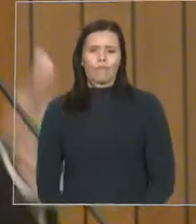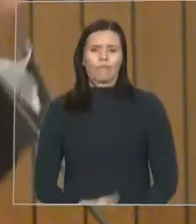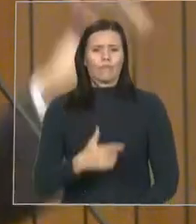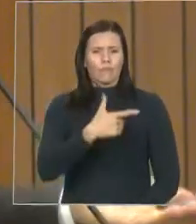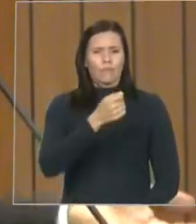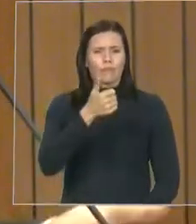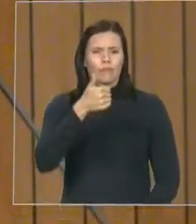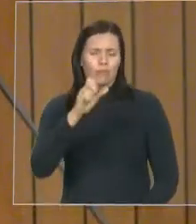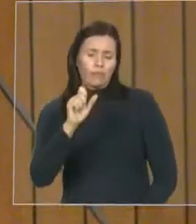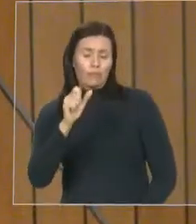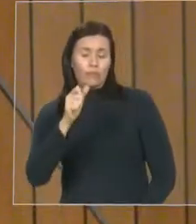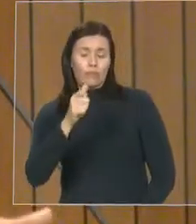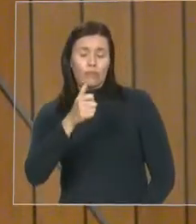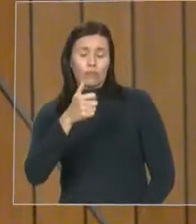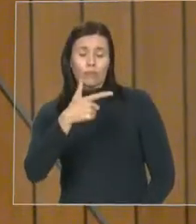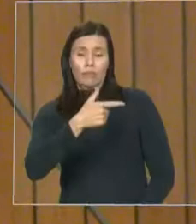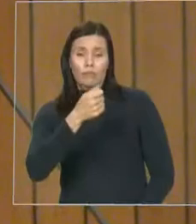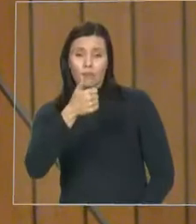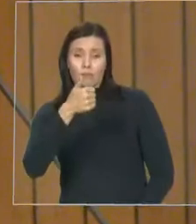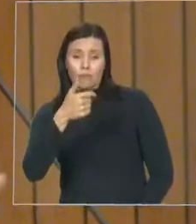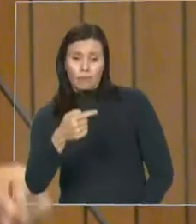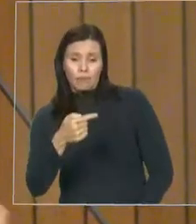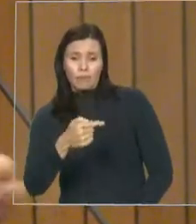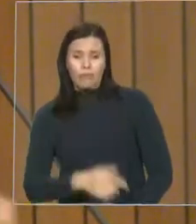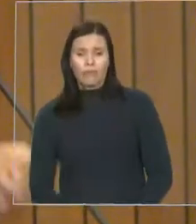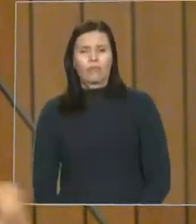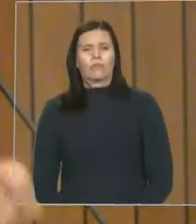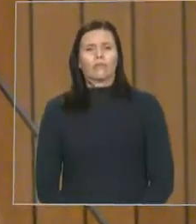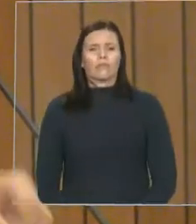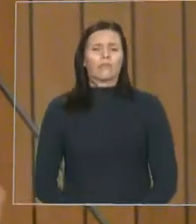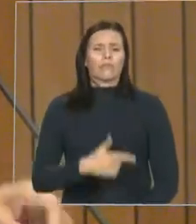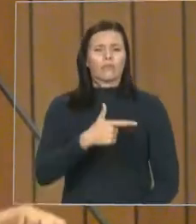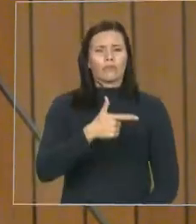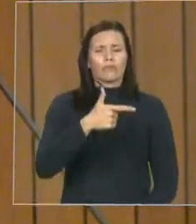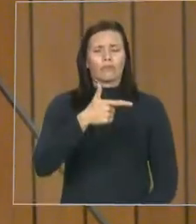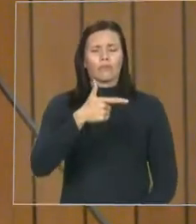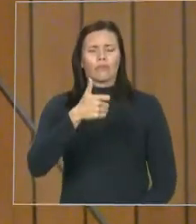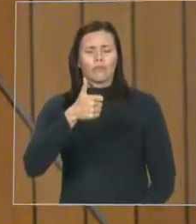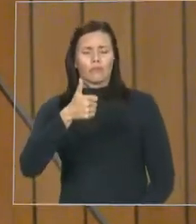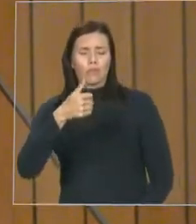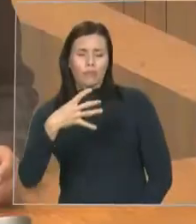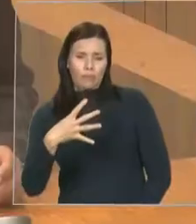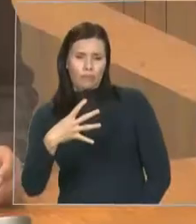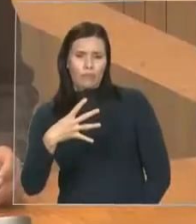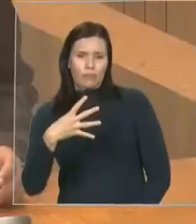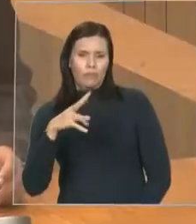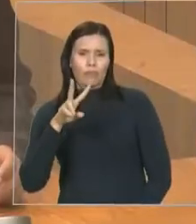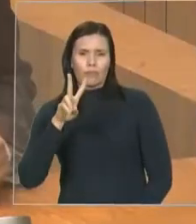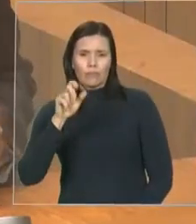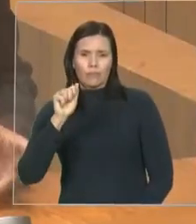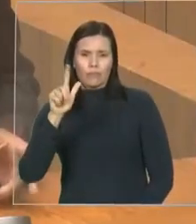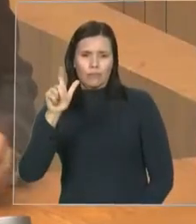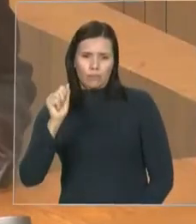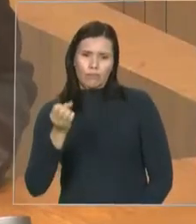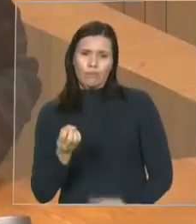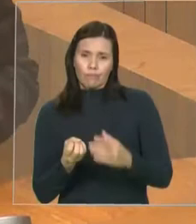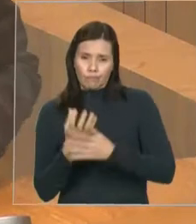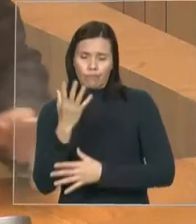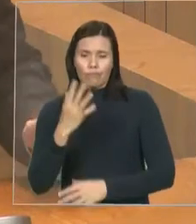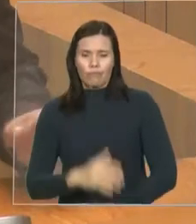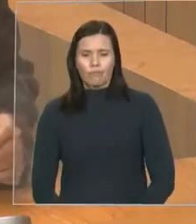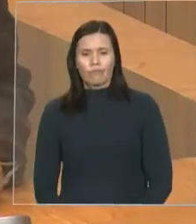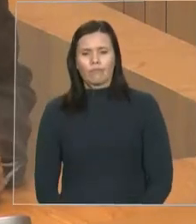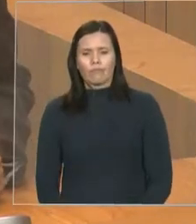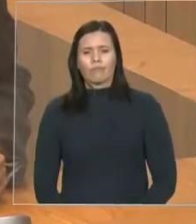E como ele havia anunciado que liberaria até o final de setembro, liberou o edital de qualquer forma. E aí sem planejamento nenhum,